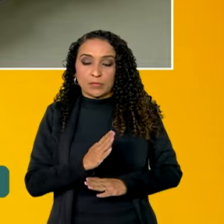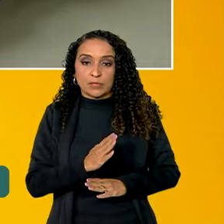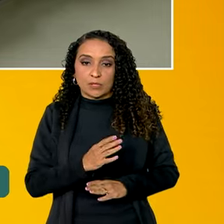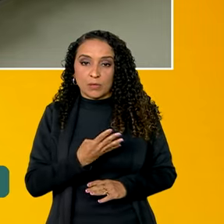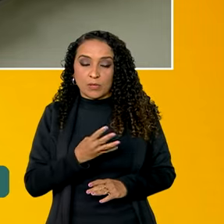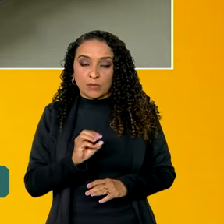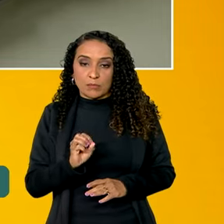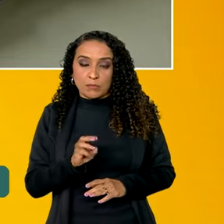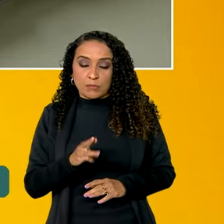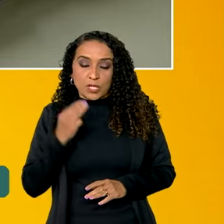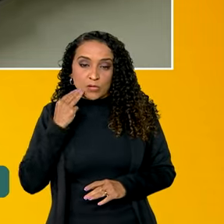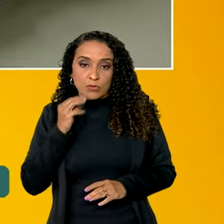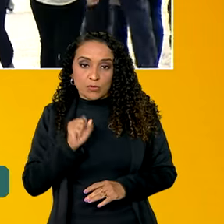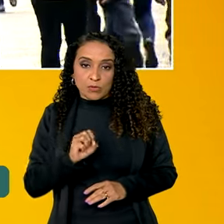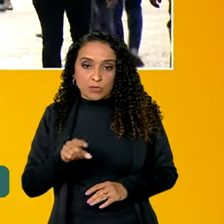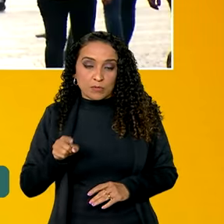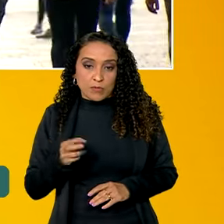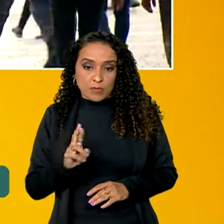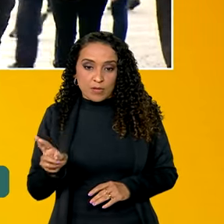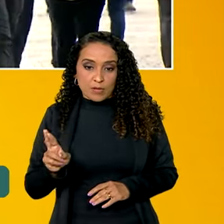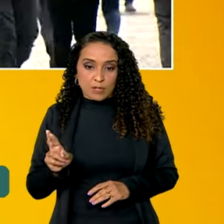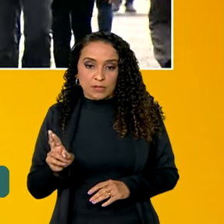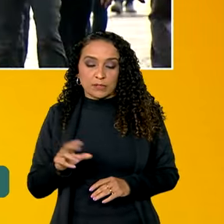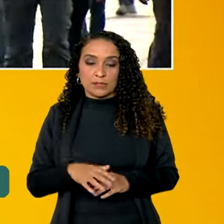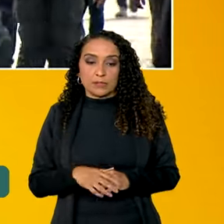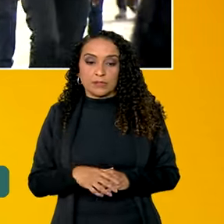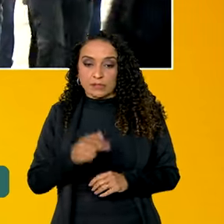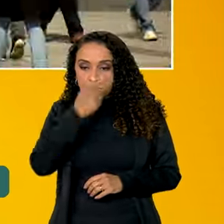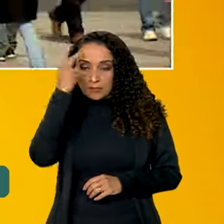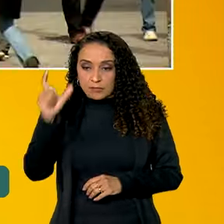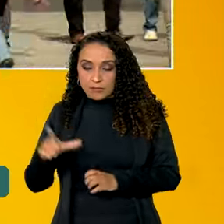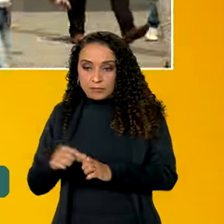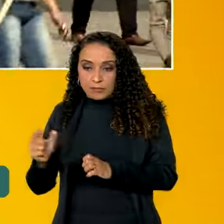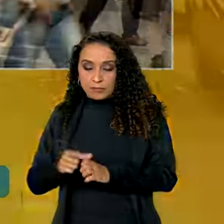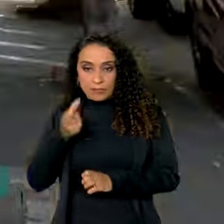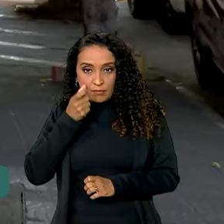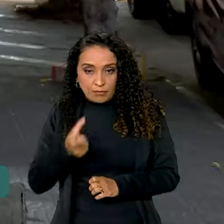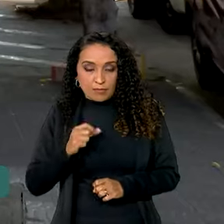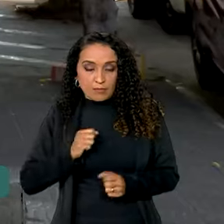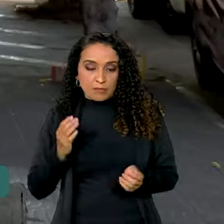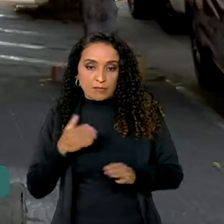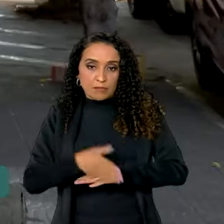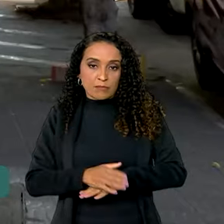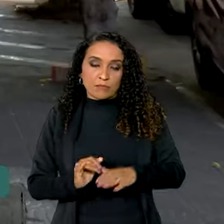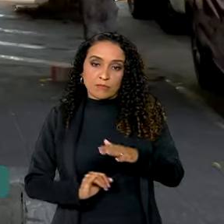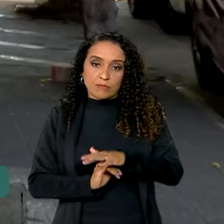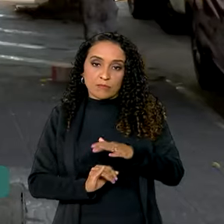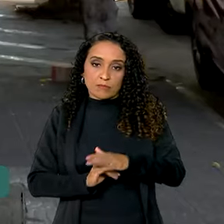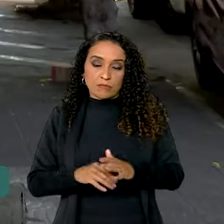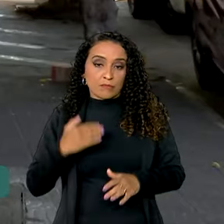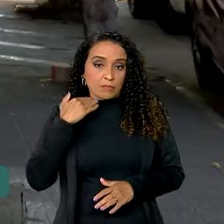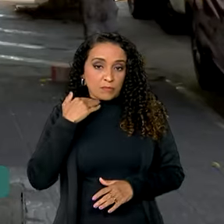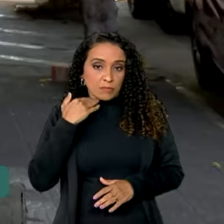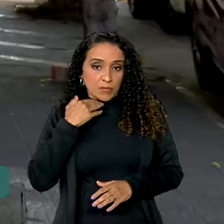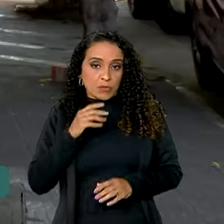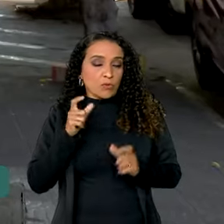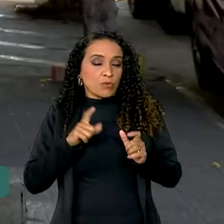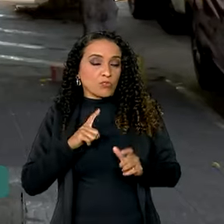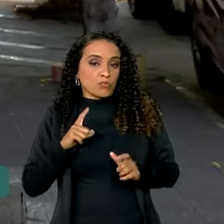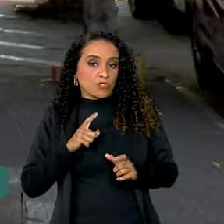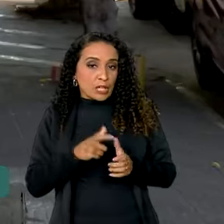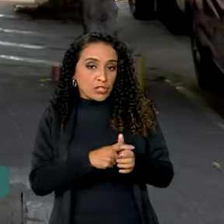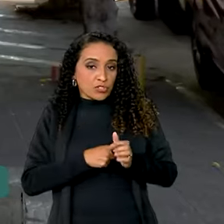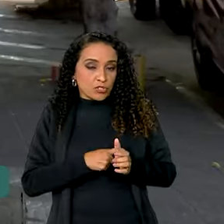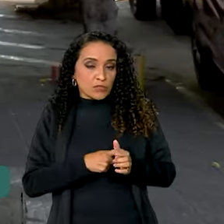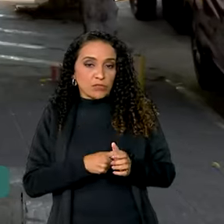milhões e 800 mil reais. O empresário interessado deve procurar a instituição financeira onde tem a